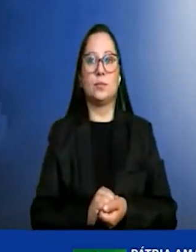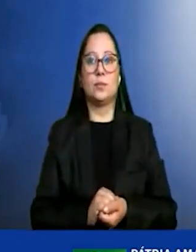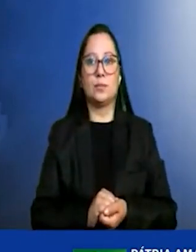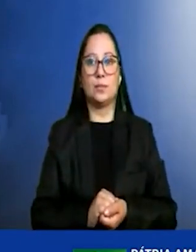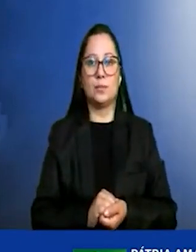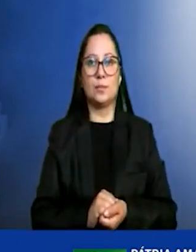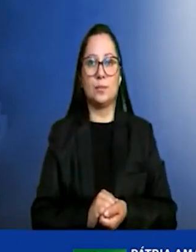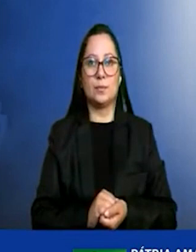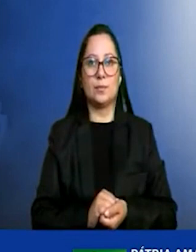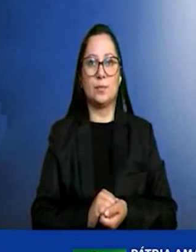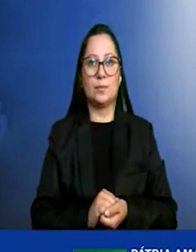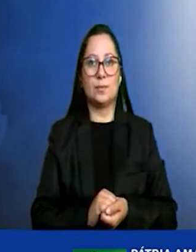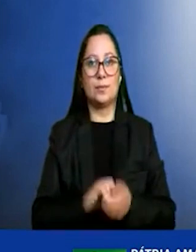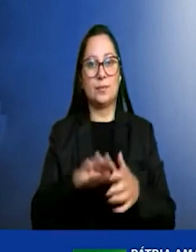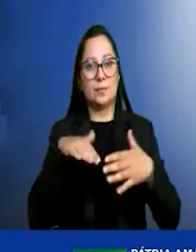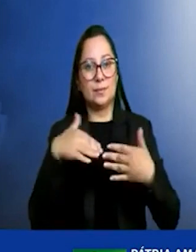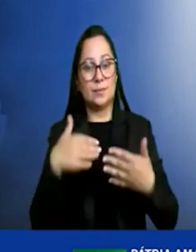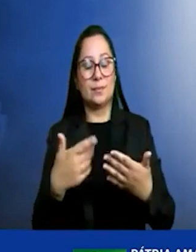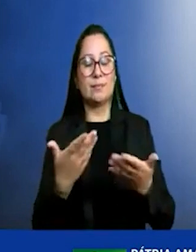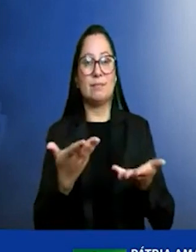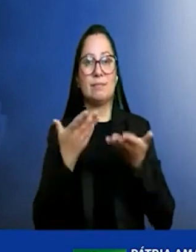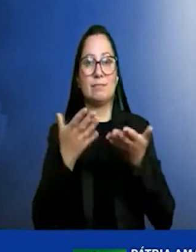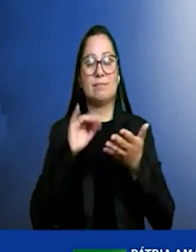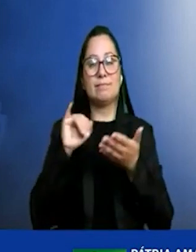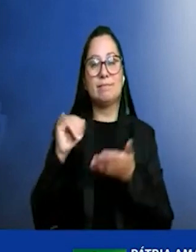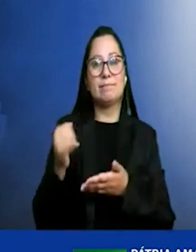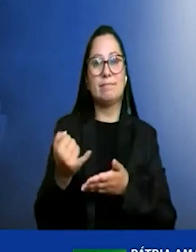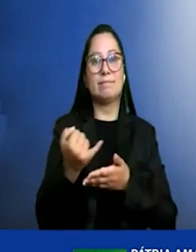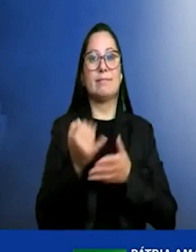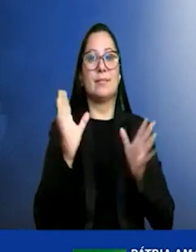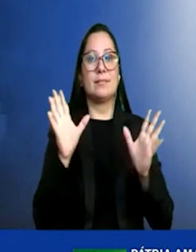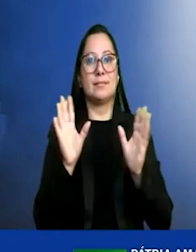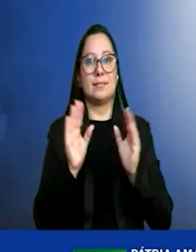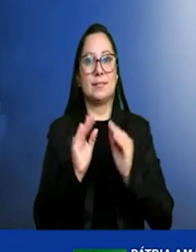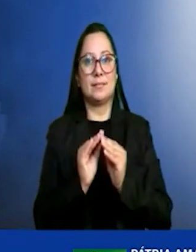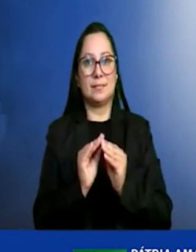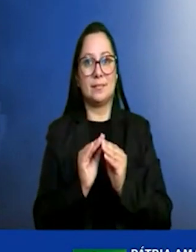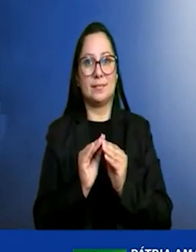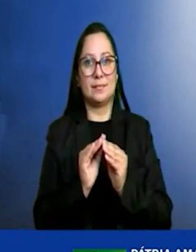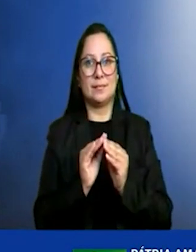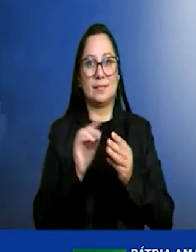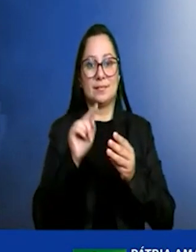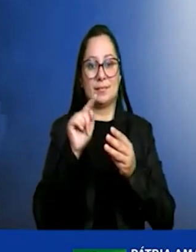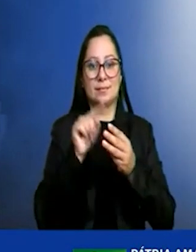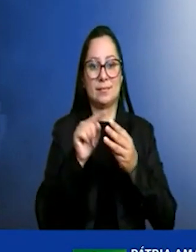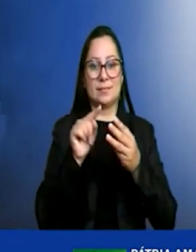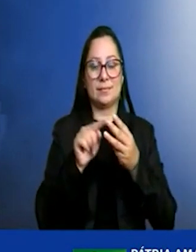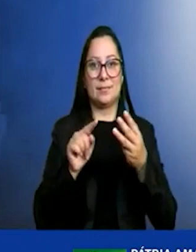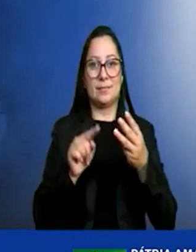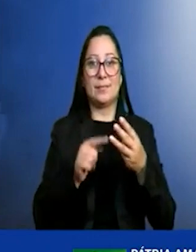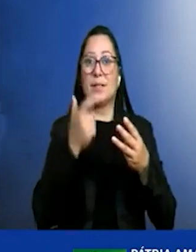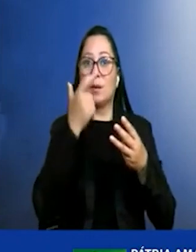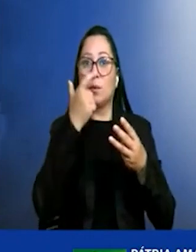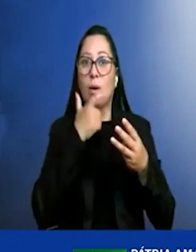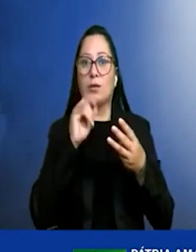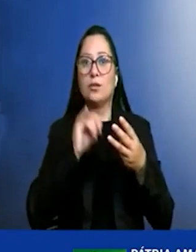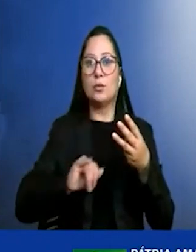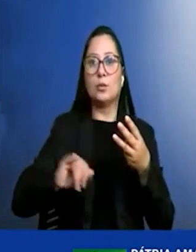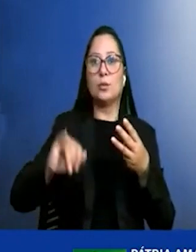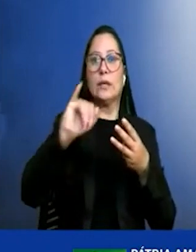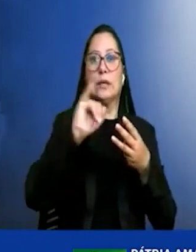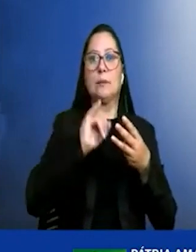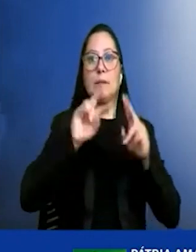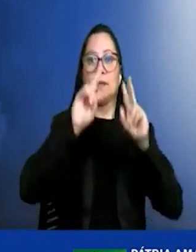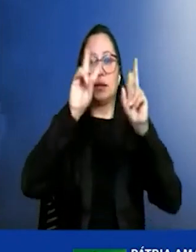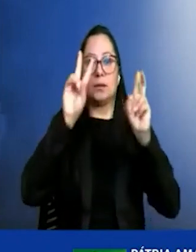bem eu gostaria de aproveitar aqui para resumir em três pontos o que eu acho que é muito importante sobre esse tema